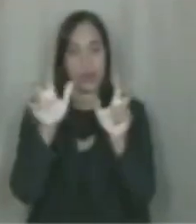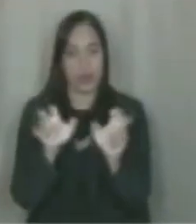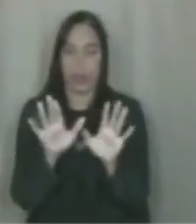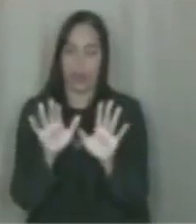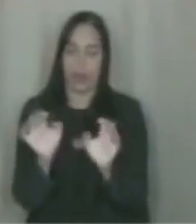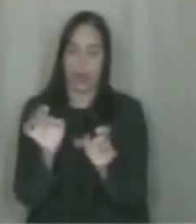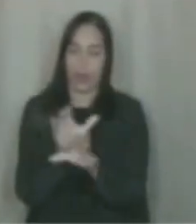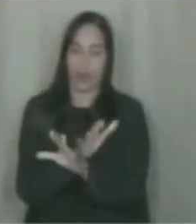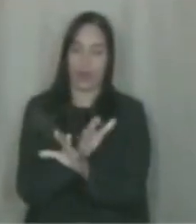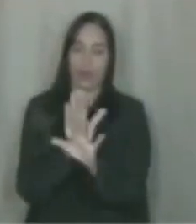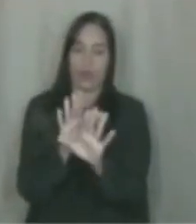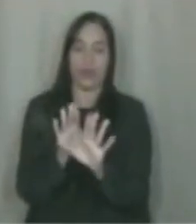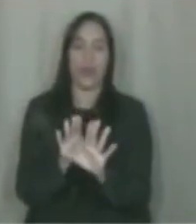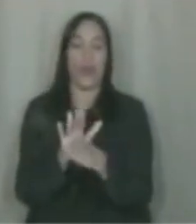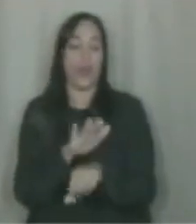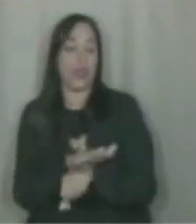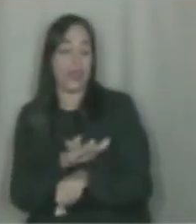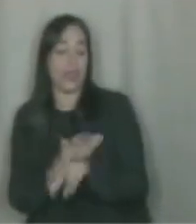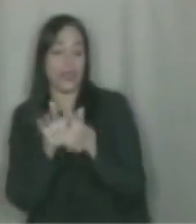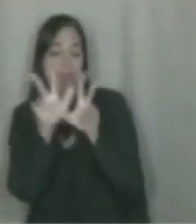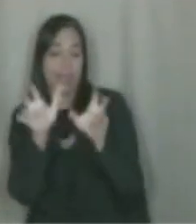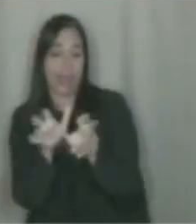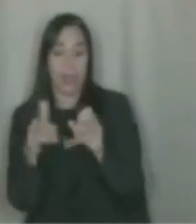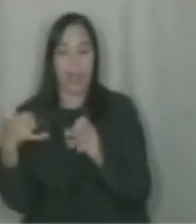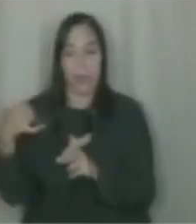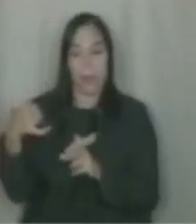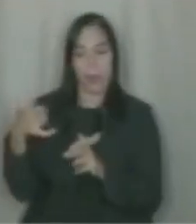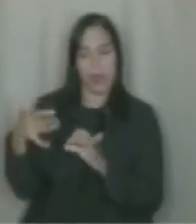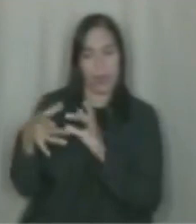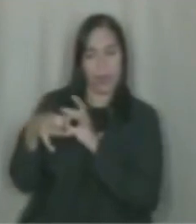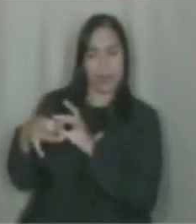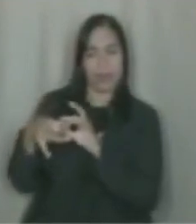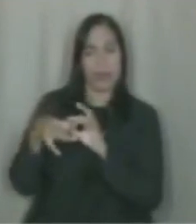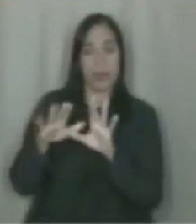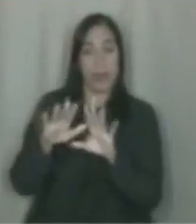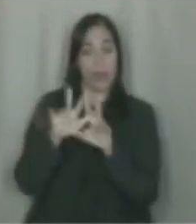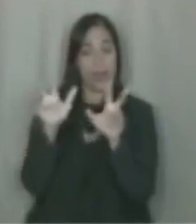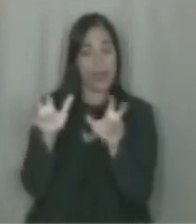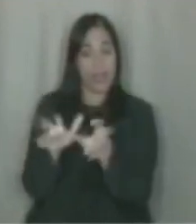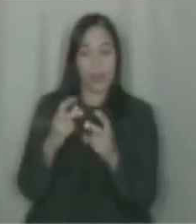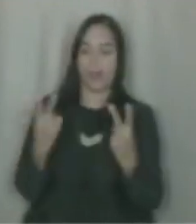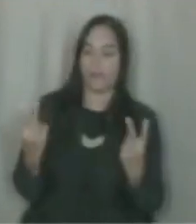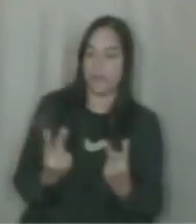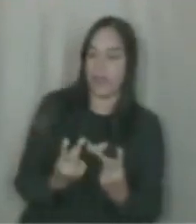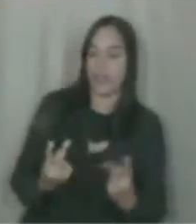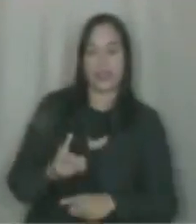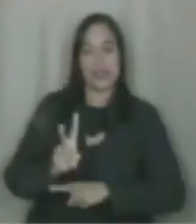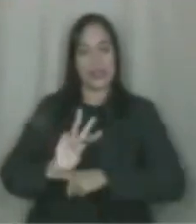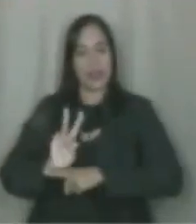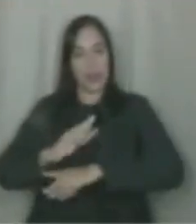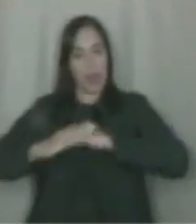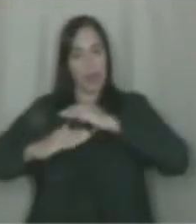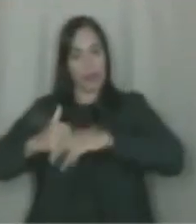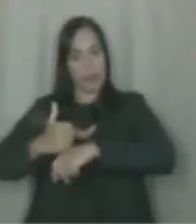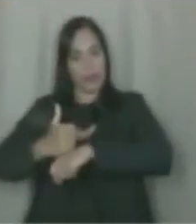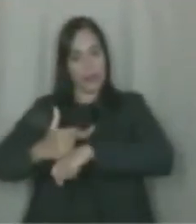O tema do armamento não unifica a todos nós mas o tema da valorização da guarda nos